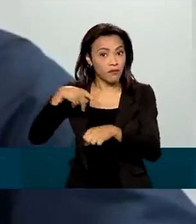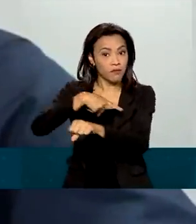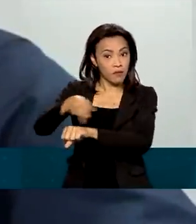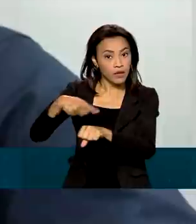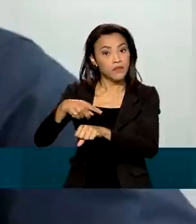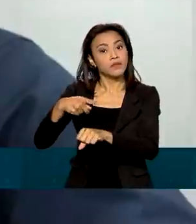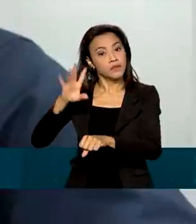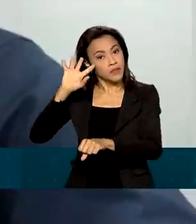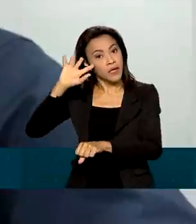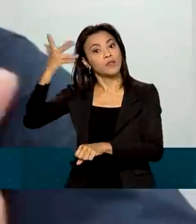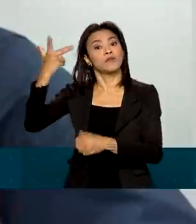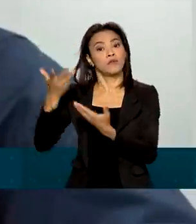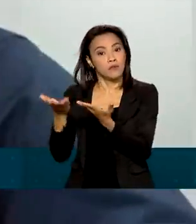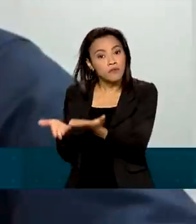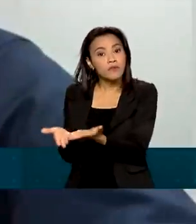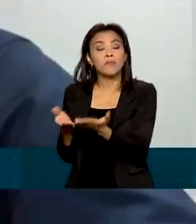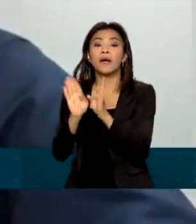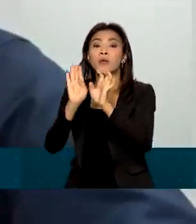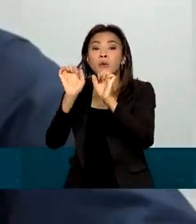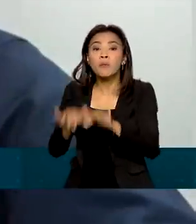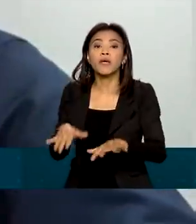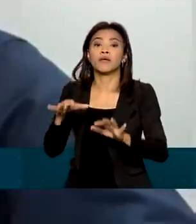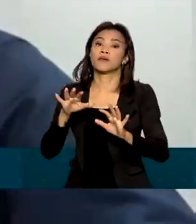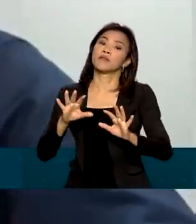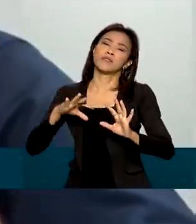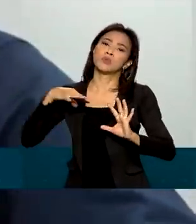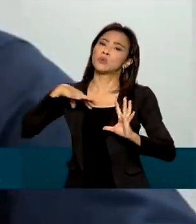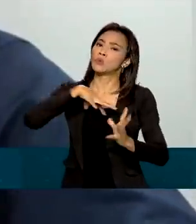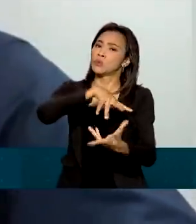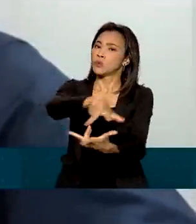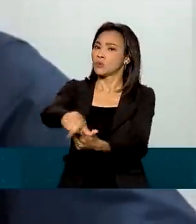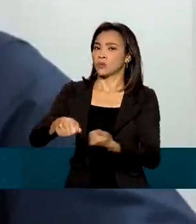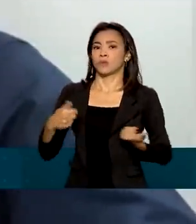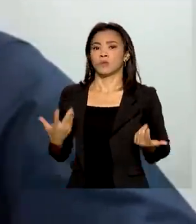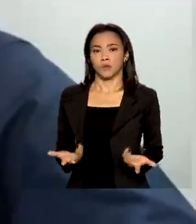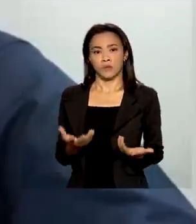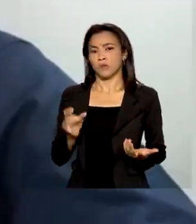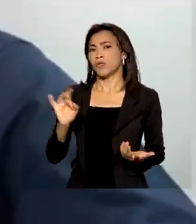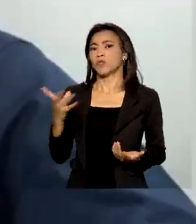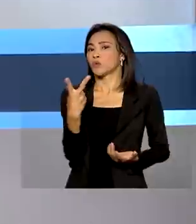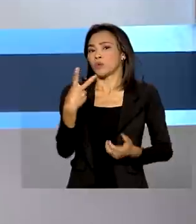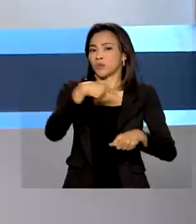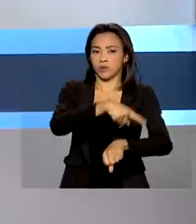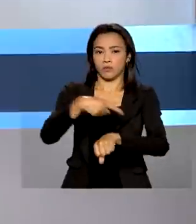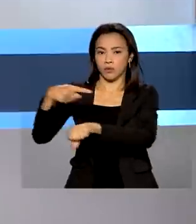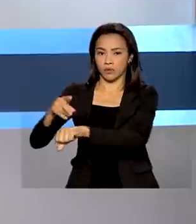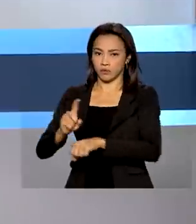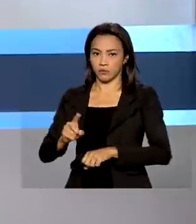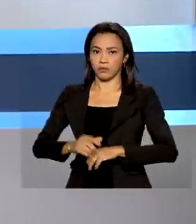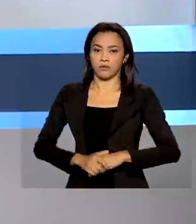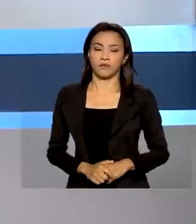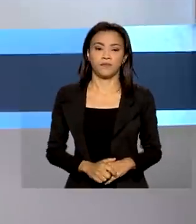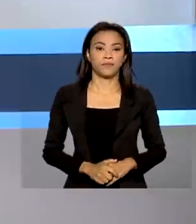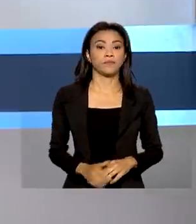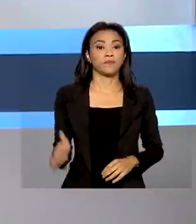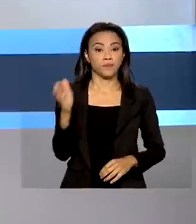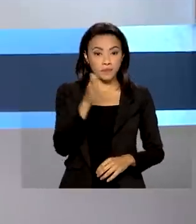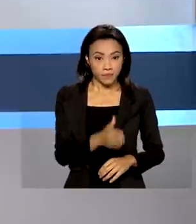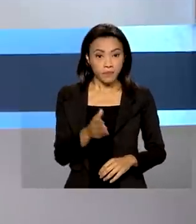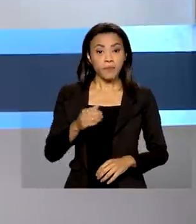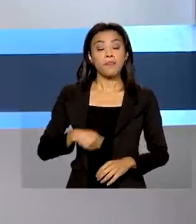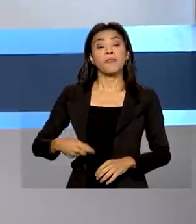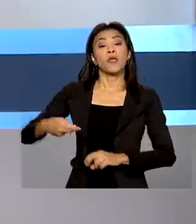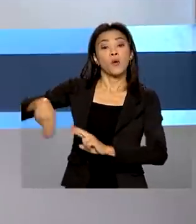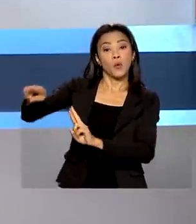chegue a um acordo, para o bem de toda a humanidade, não apenas da Ucrânia ou da Rússia, não. O embaixador Ronaldo